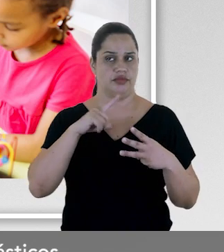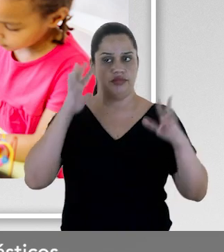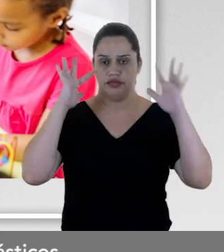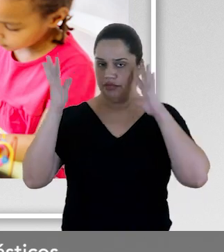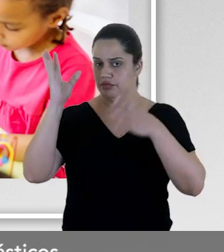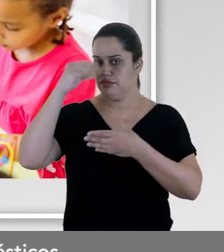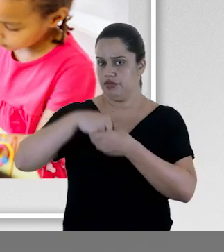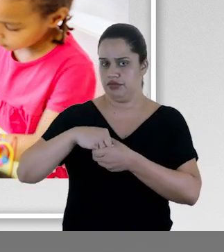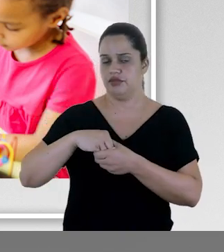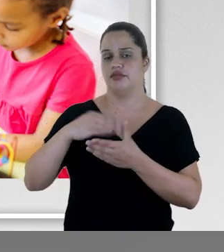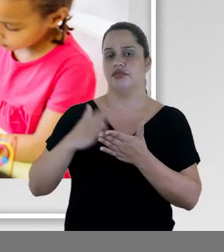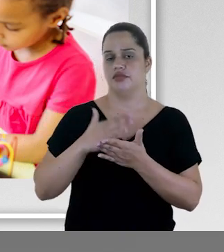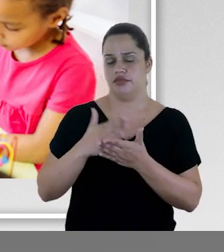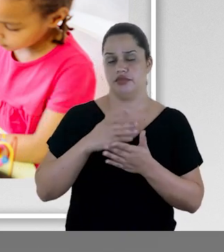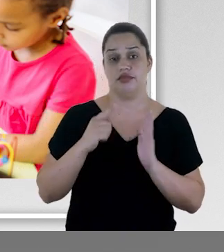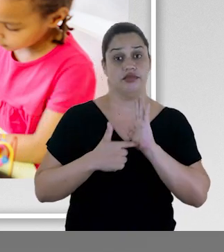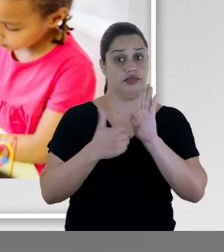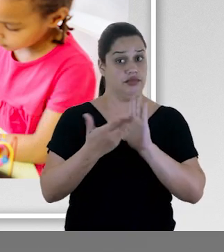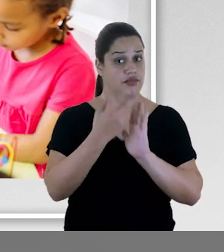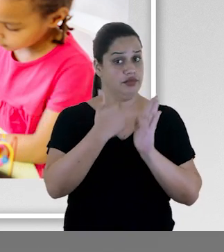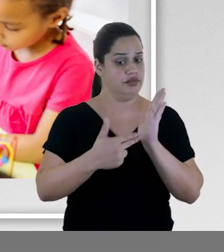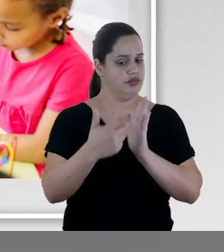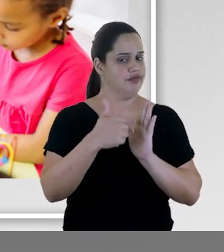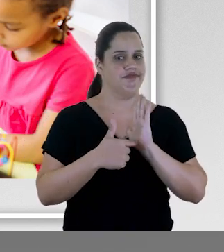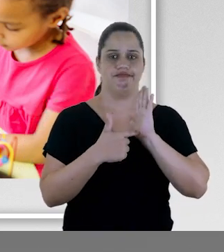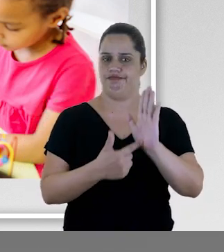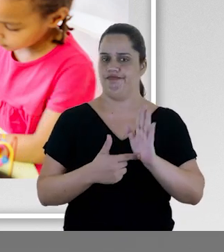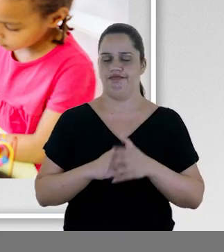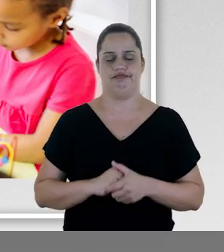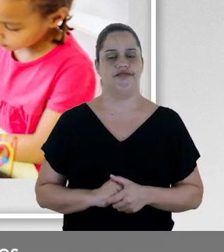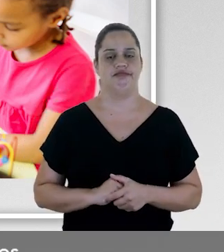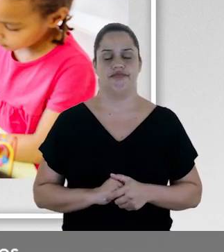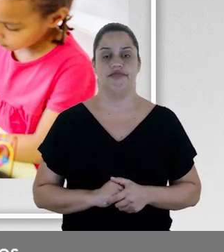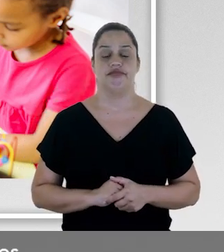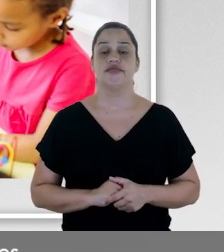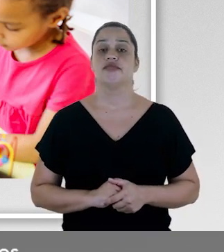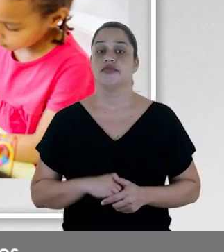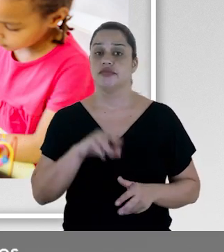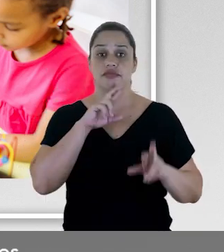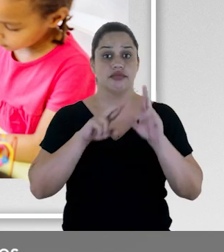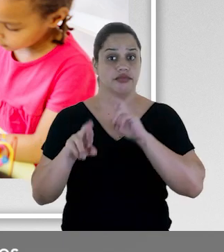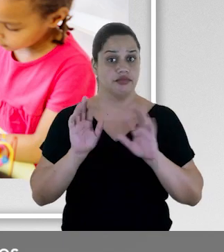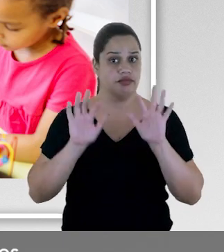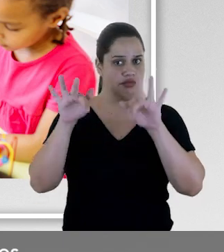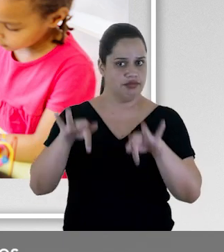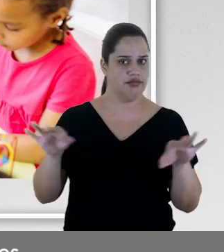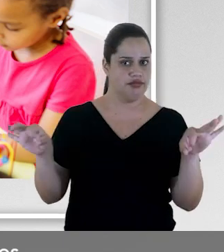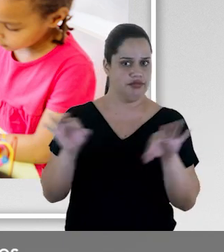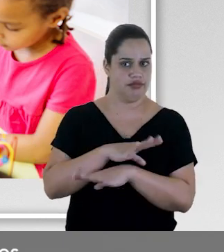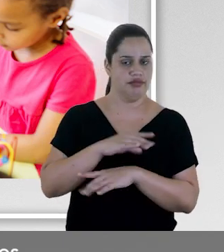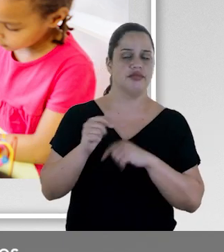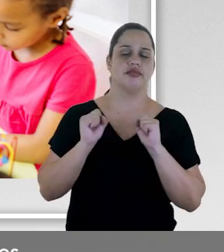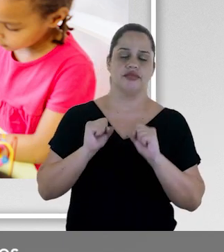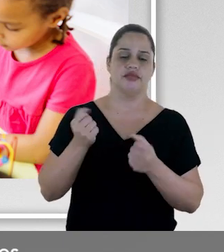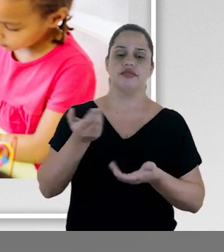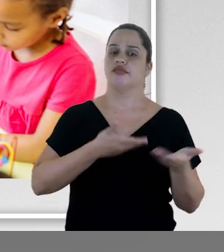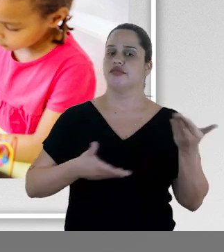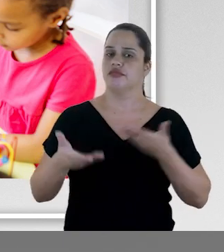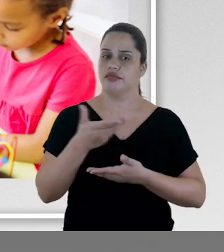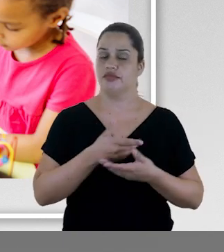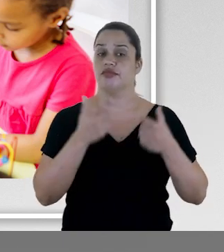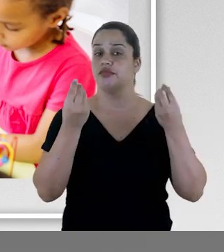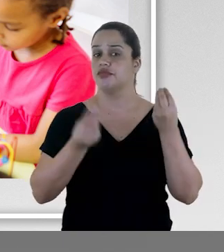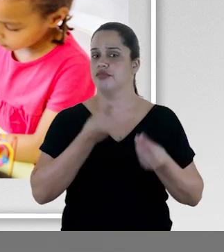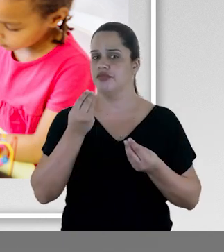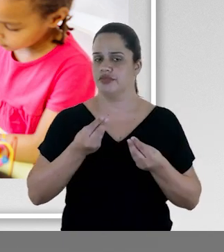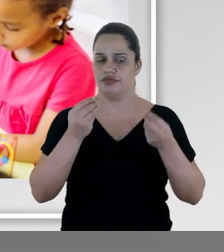fantásticos que as imagens do livro não revelam. Os resultados finais podem ser compartilhados em